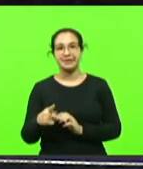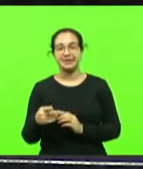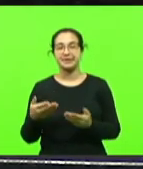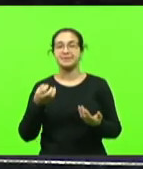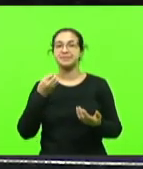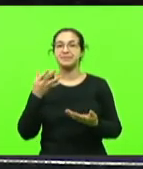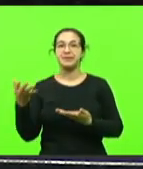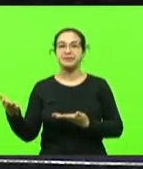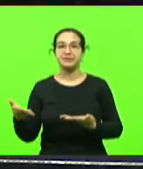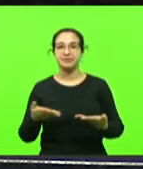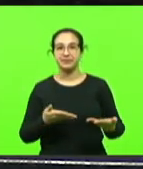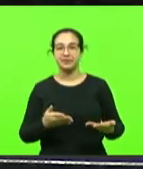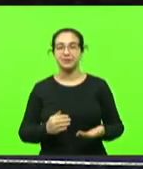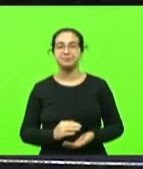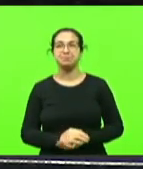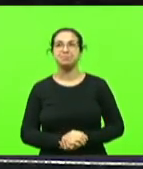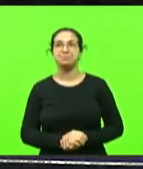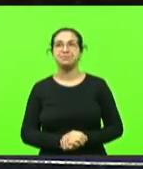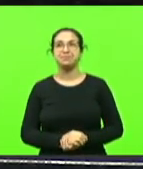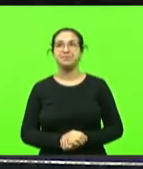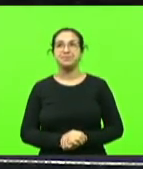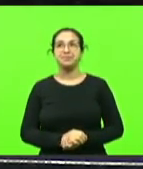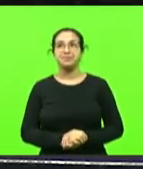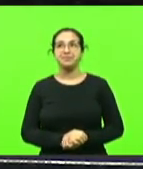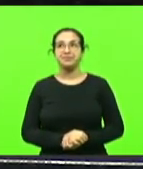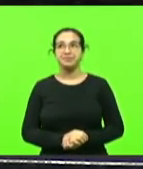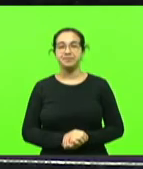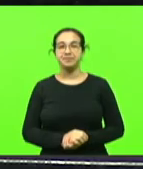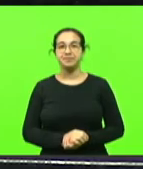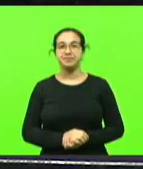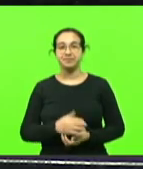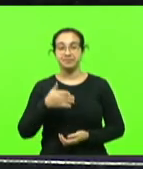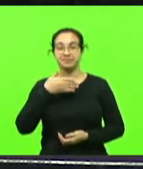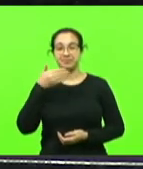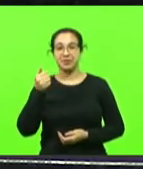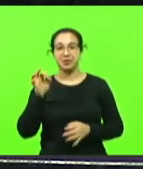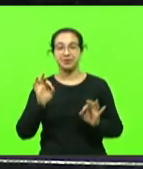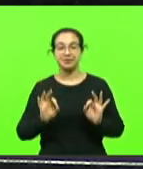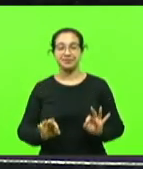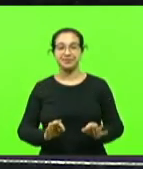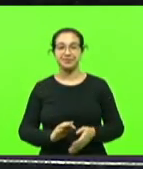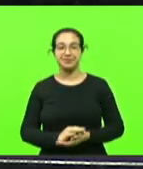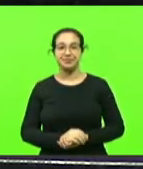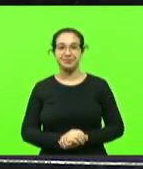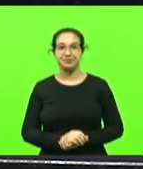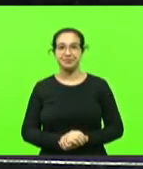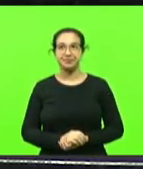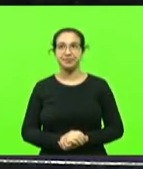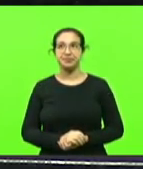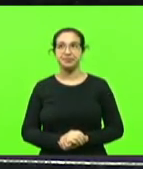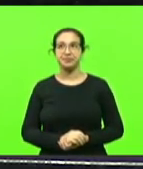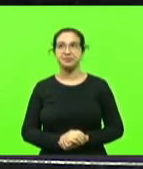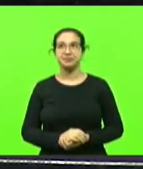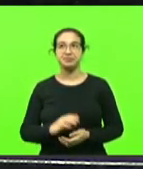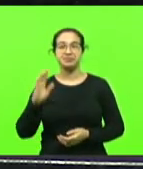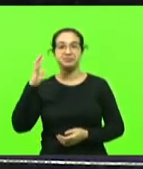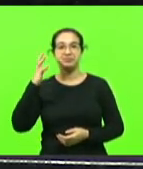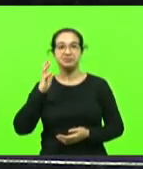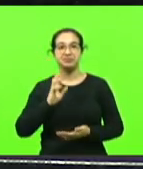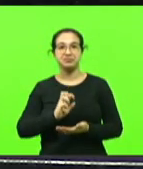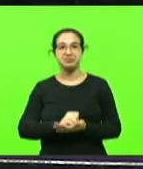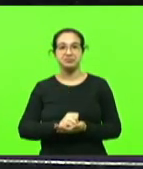Nosso jeque, tudo bem, mas vai melhorar, vai melhorar. Não havendo mais oradores,